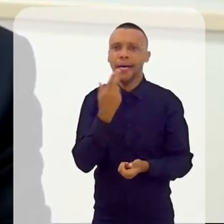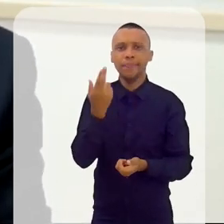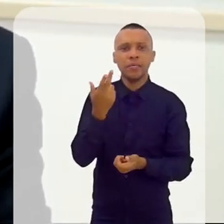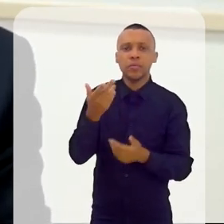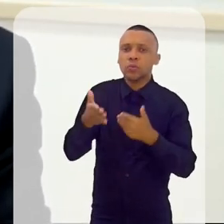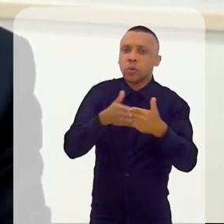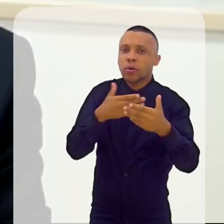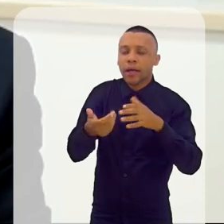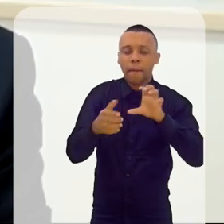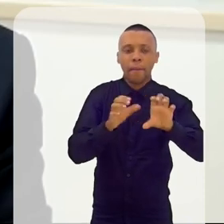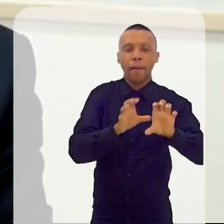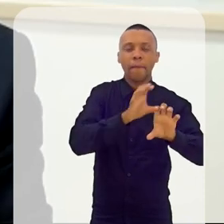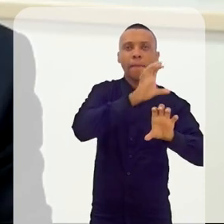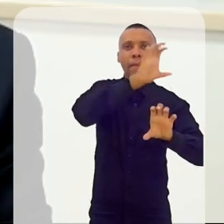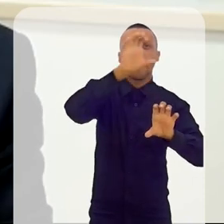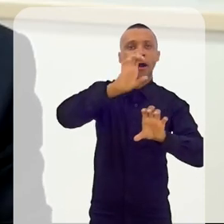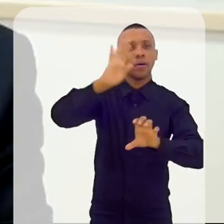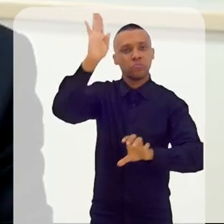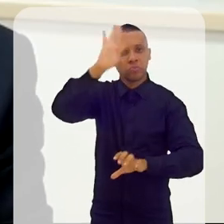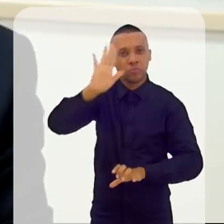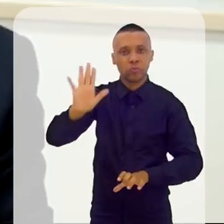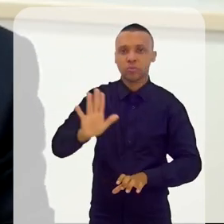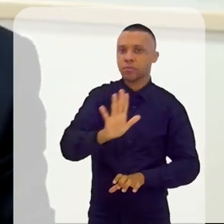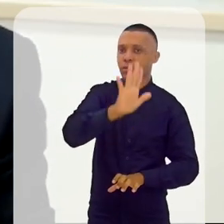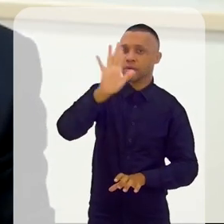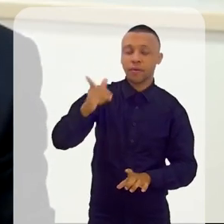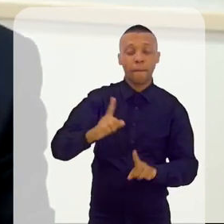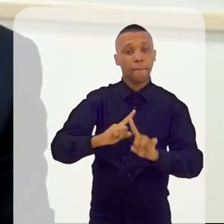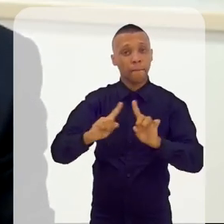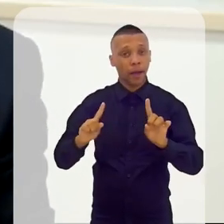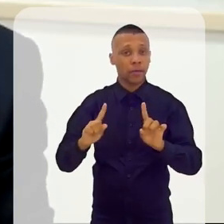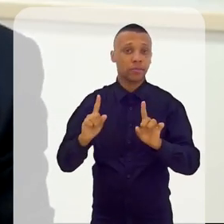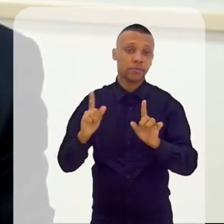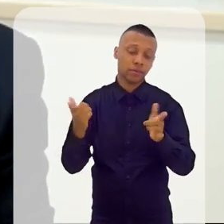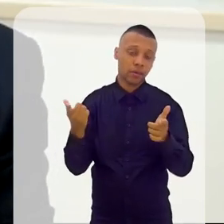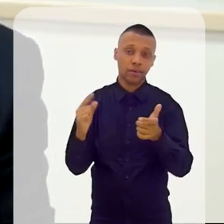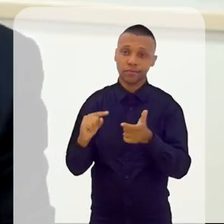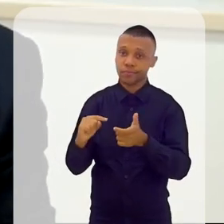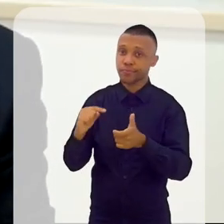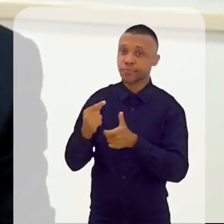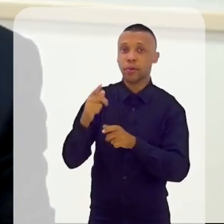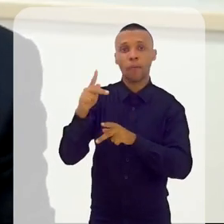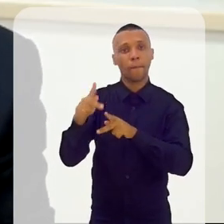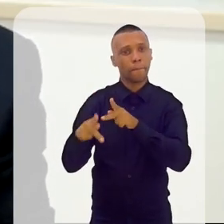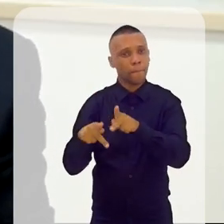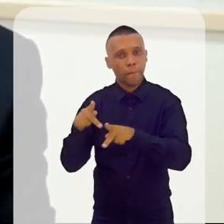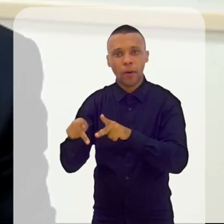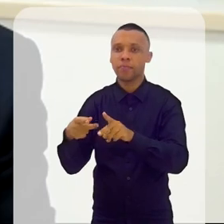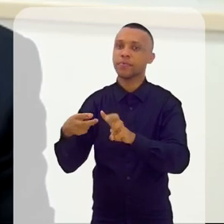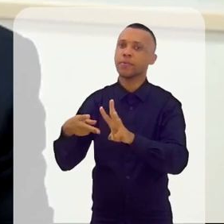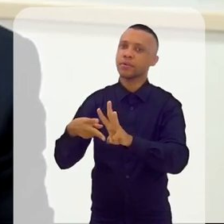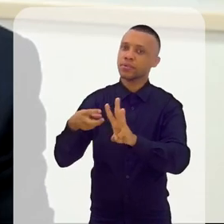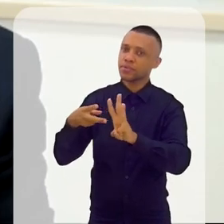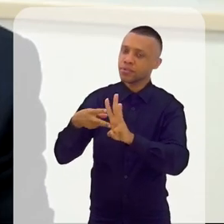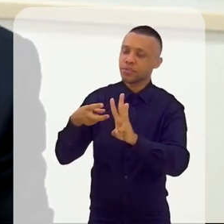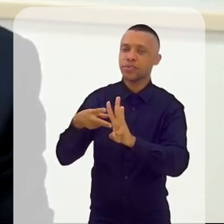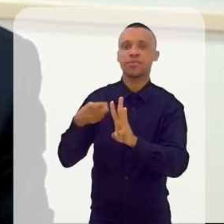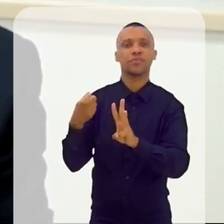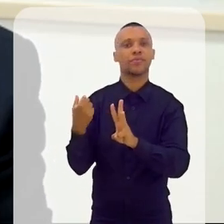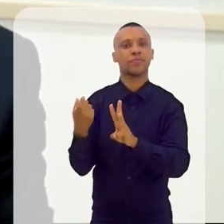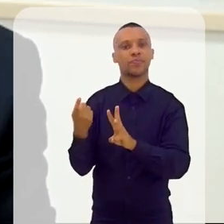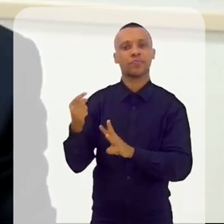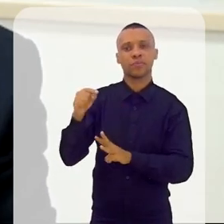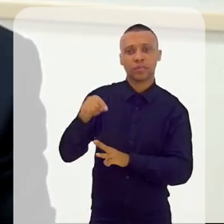qualquer outra região do país, mas, coincidentemente, é de um índio, de um povo indígena aqui do